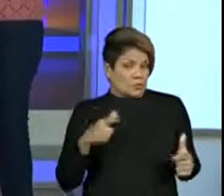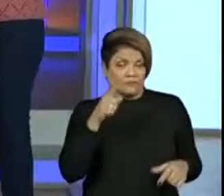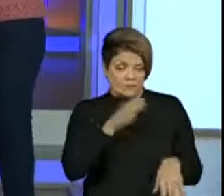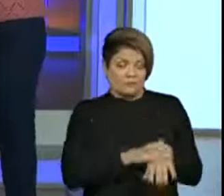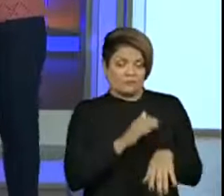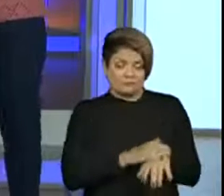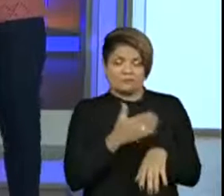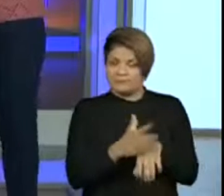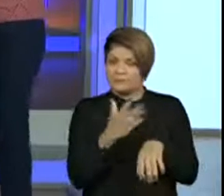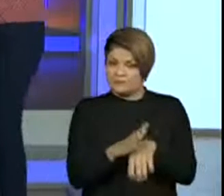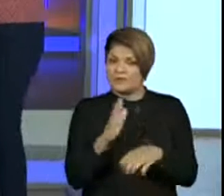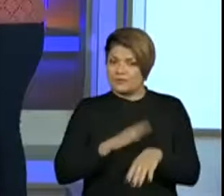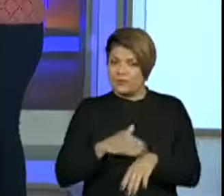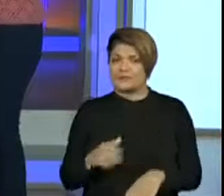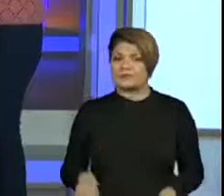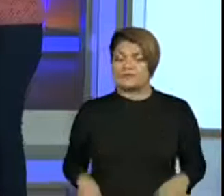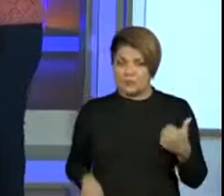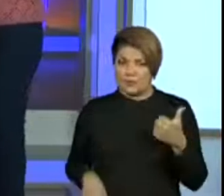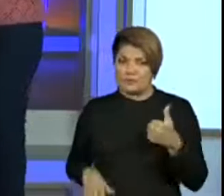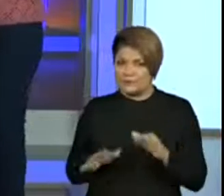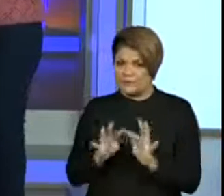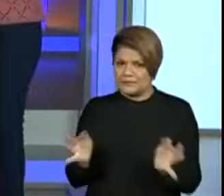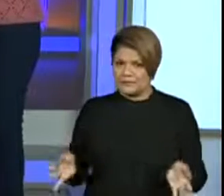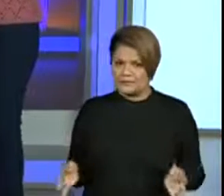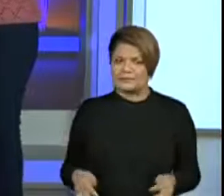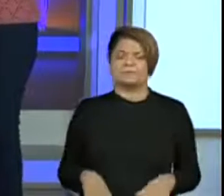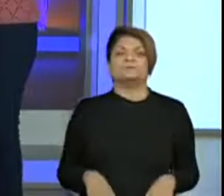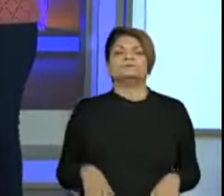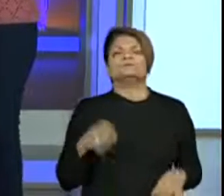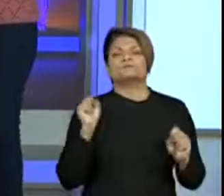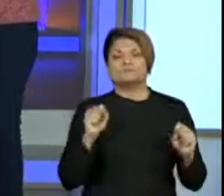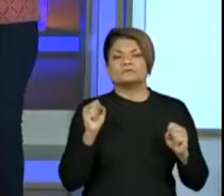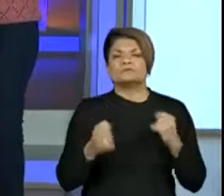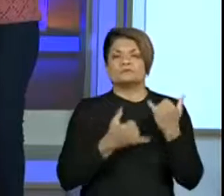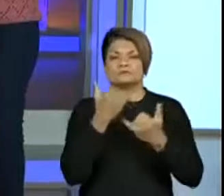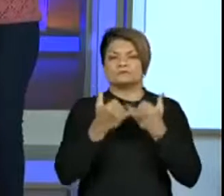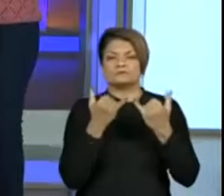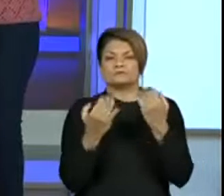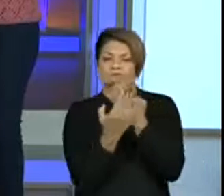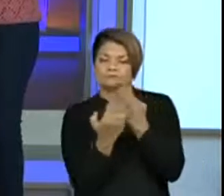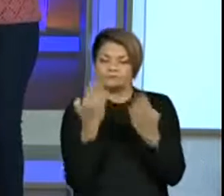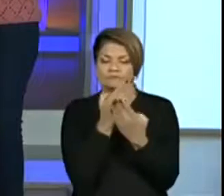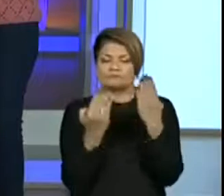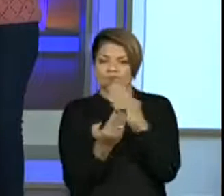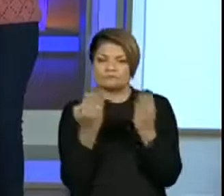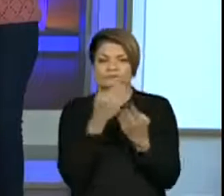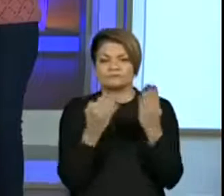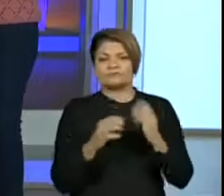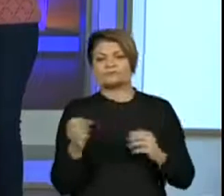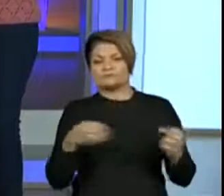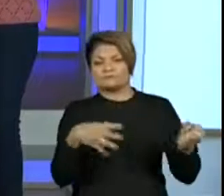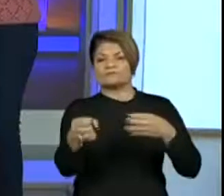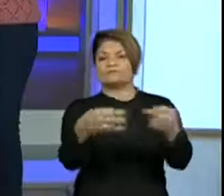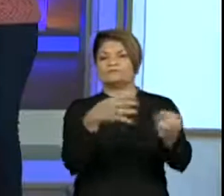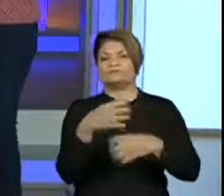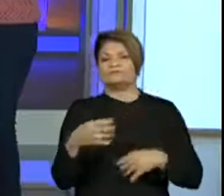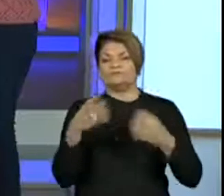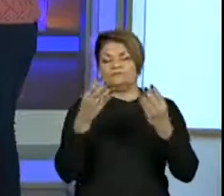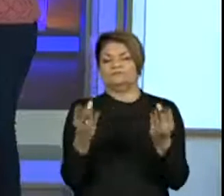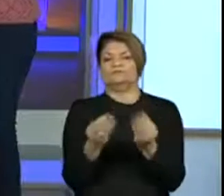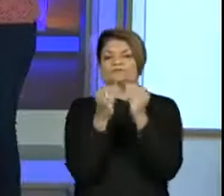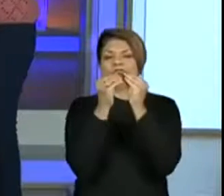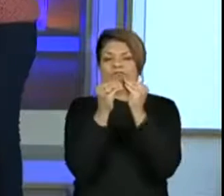professora? Pode, pode fazer, é simples, não é? E vocês podem aí brincar com essas cartelas, não é? Formando novos números, compondo,